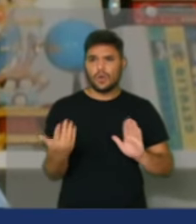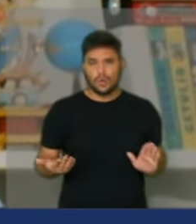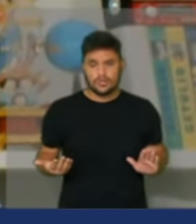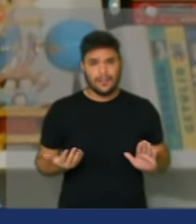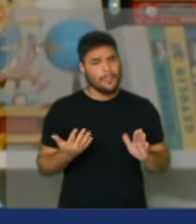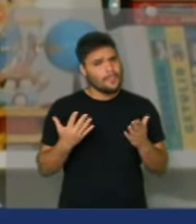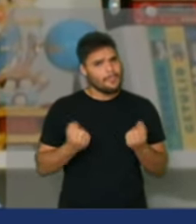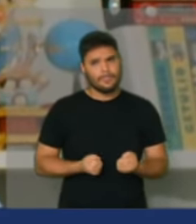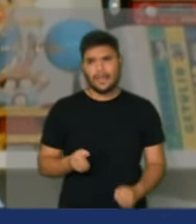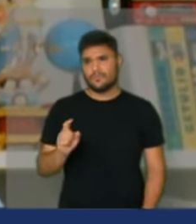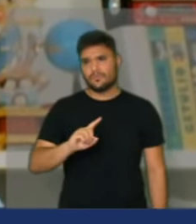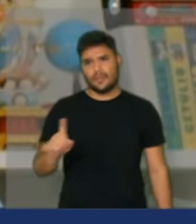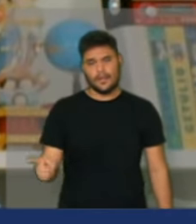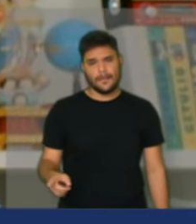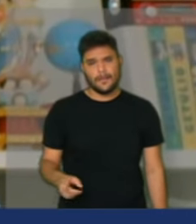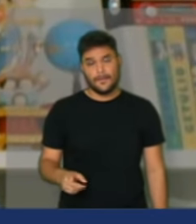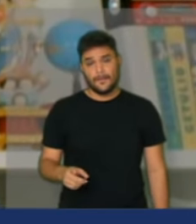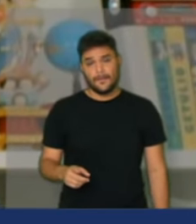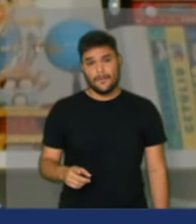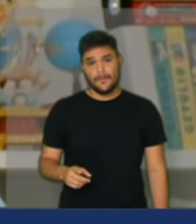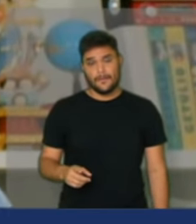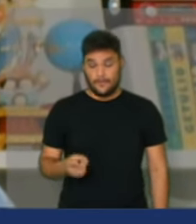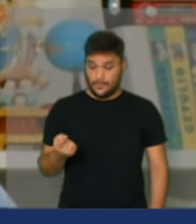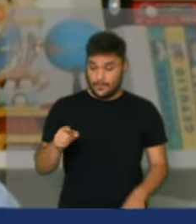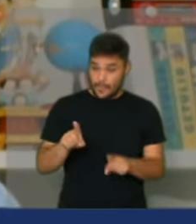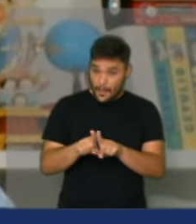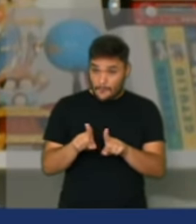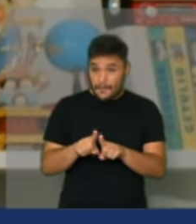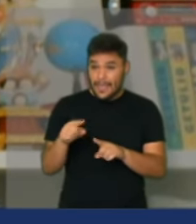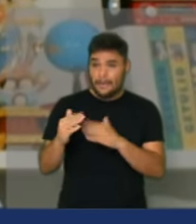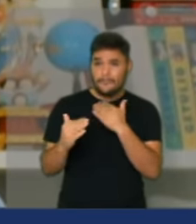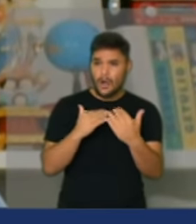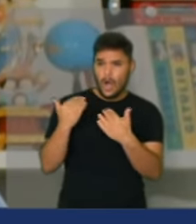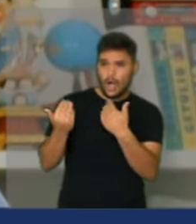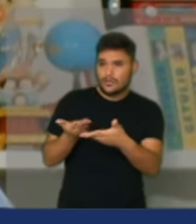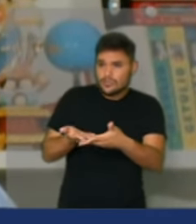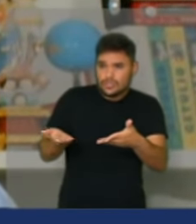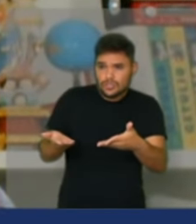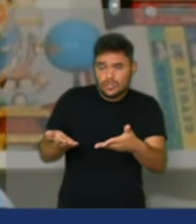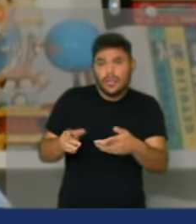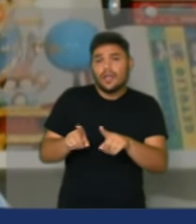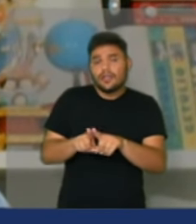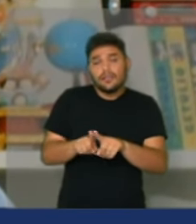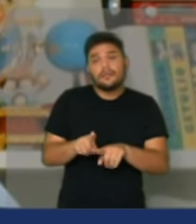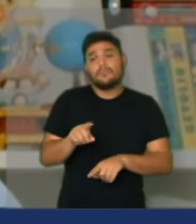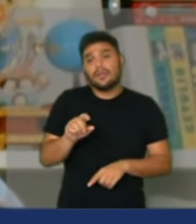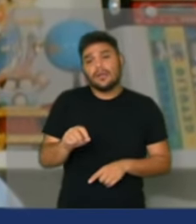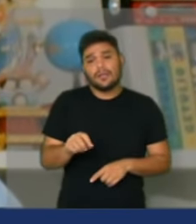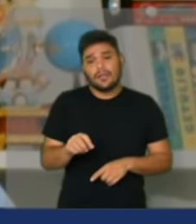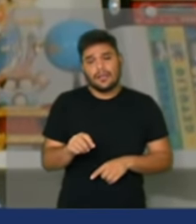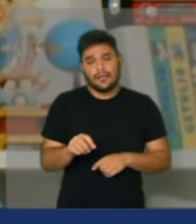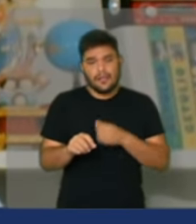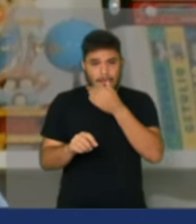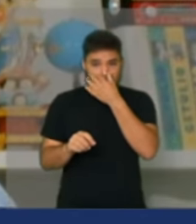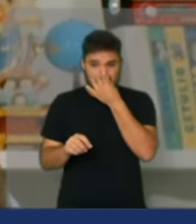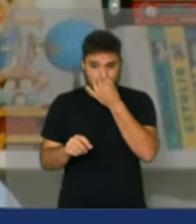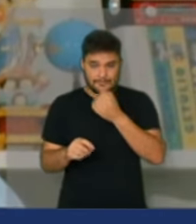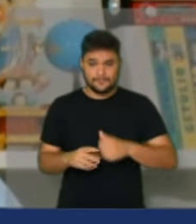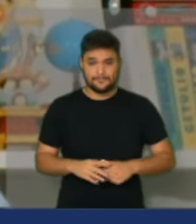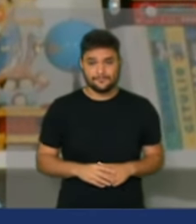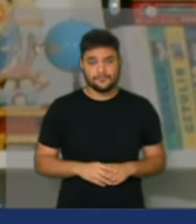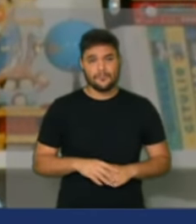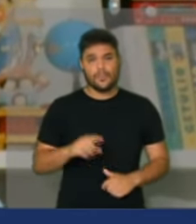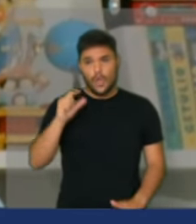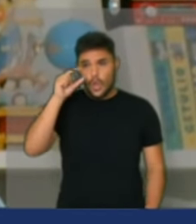inaceitável e acrescente-se a essa morte o aproveitamento parasita do